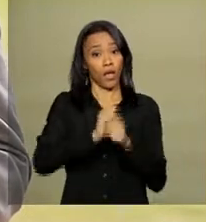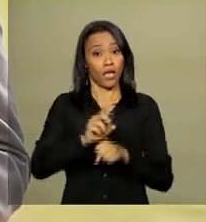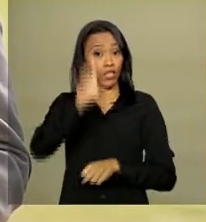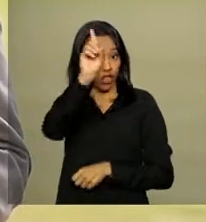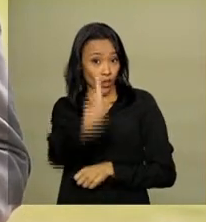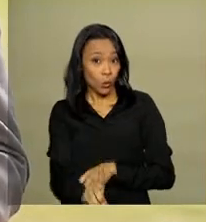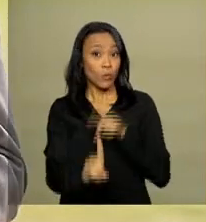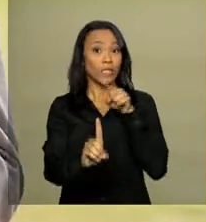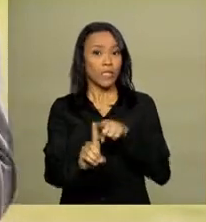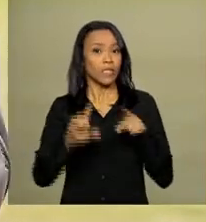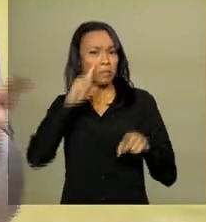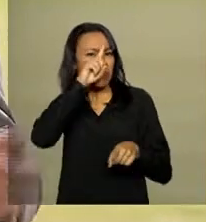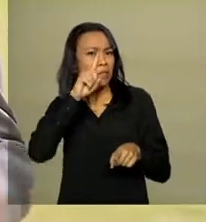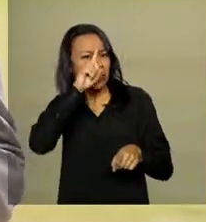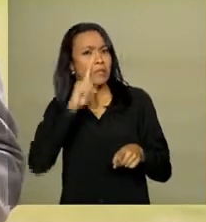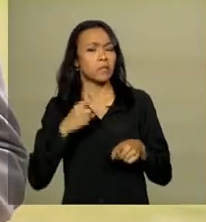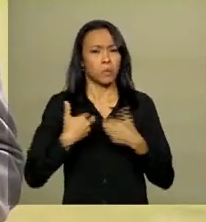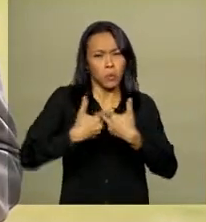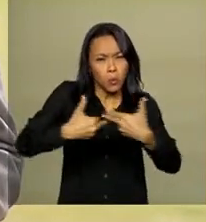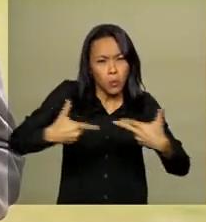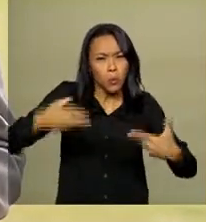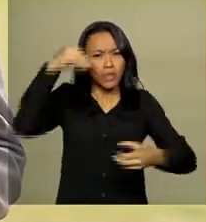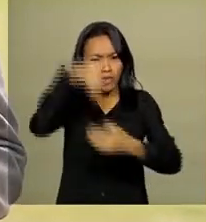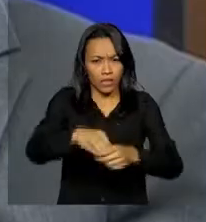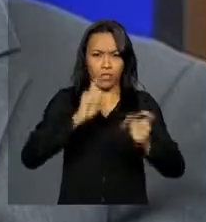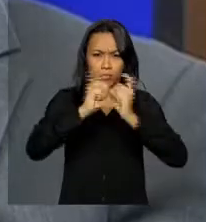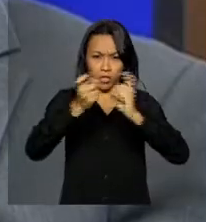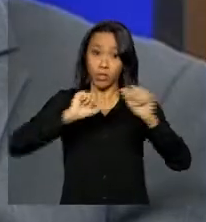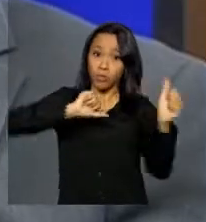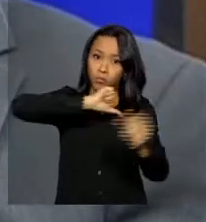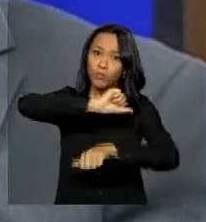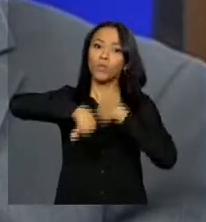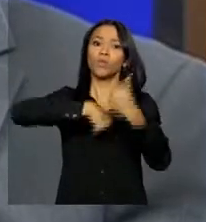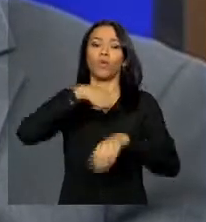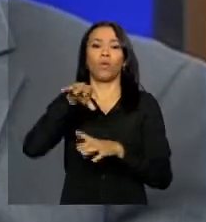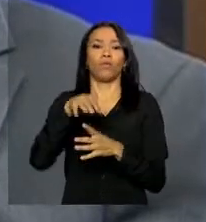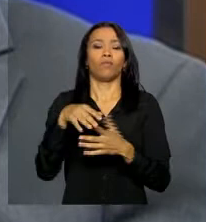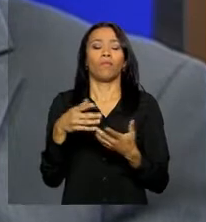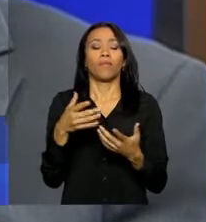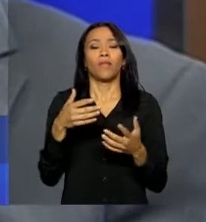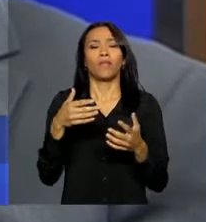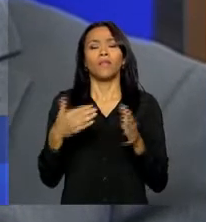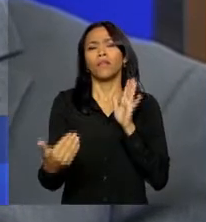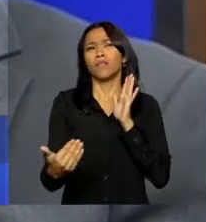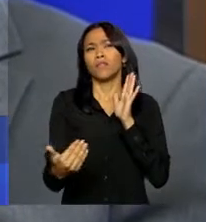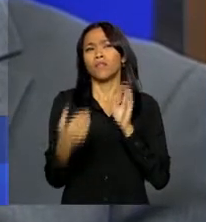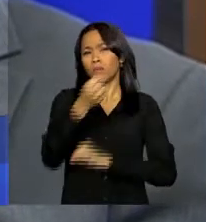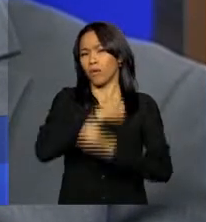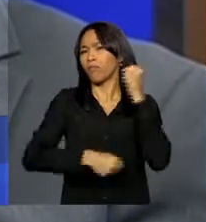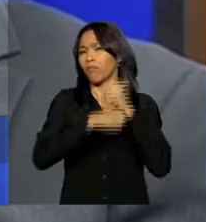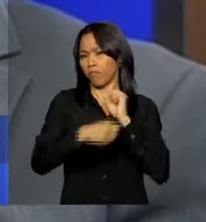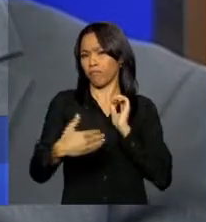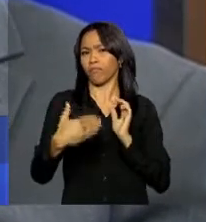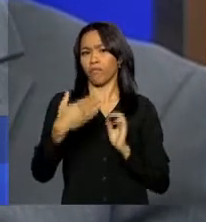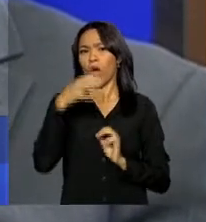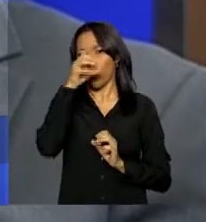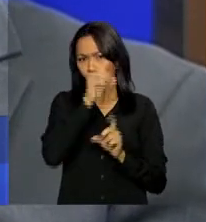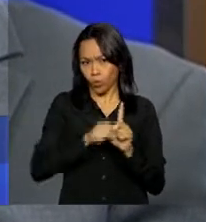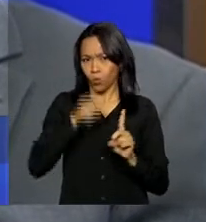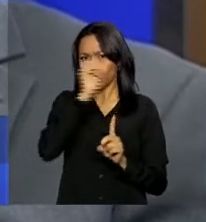risco e conformidade, que mudou o funcionamento da empresa. Desde outubro do ano passado, nenhum dos seus